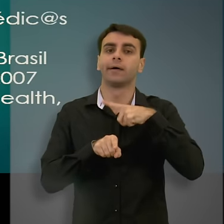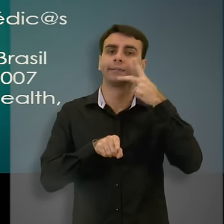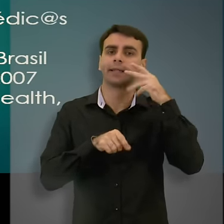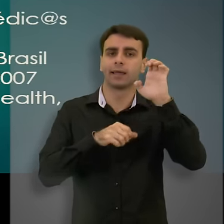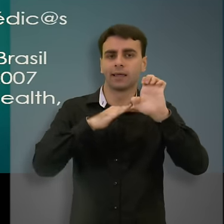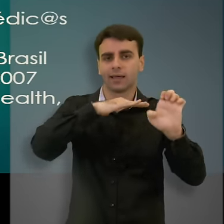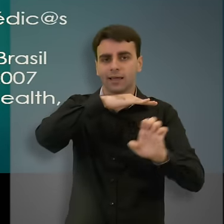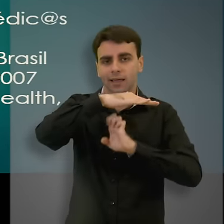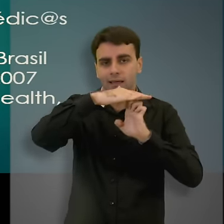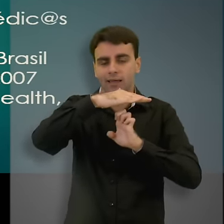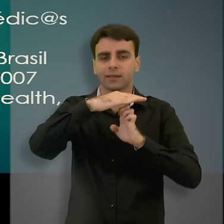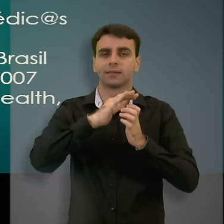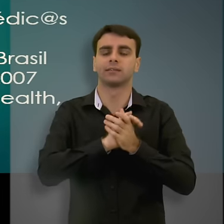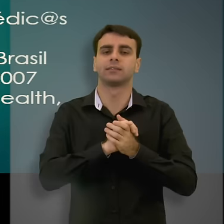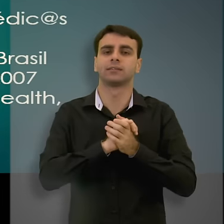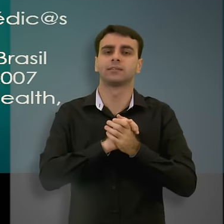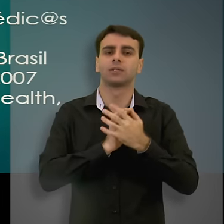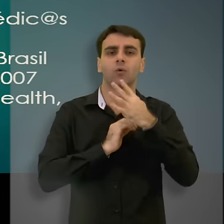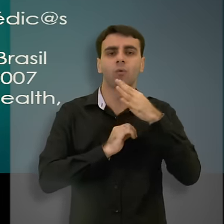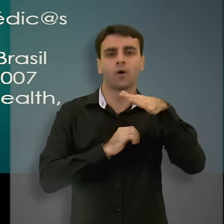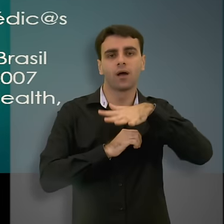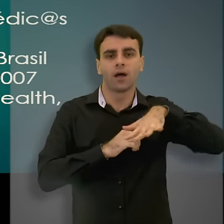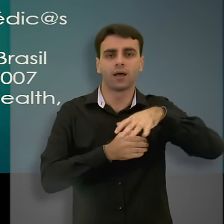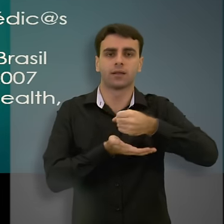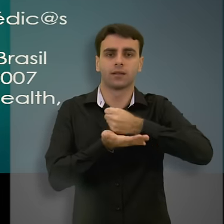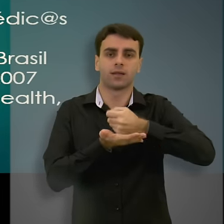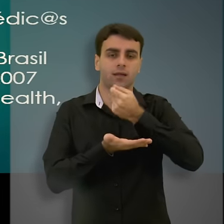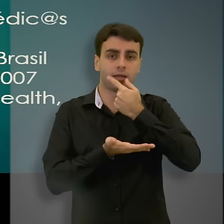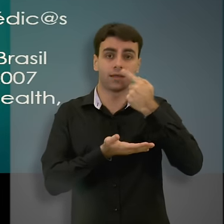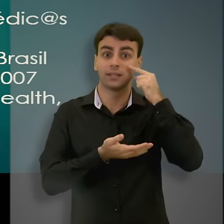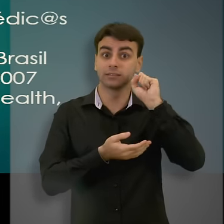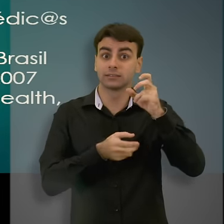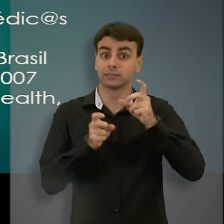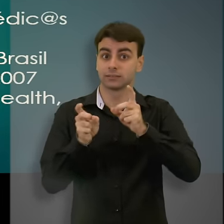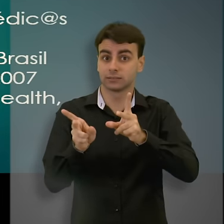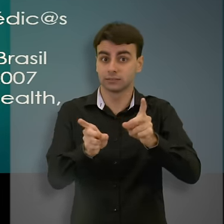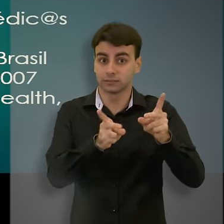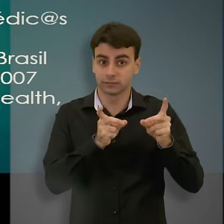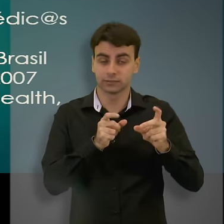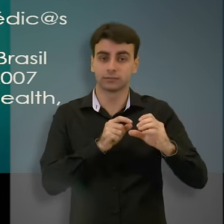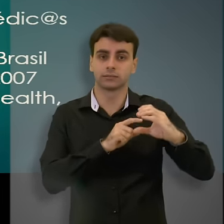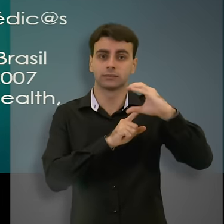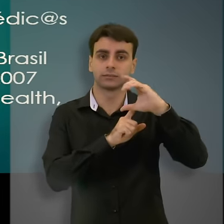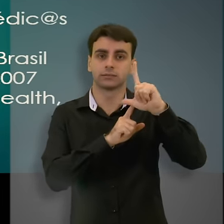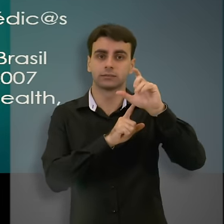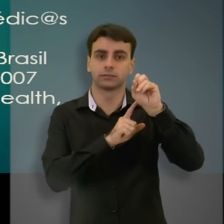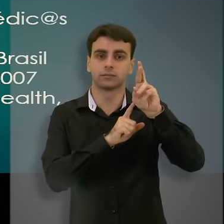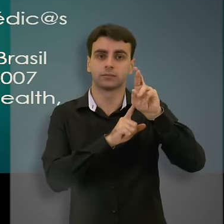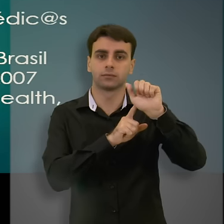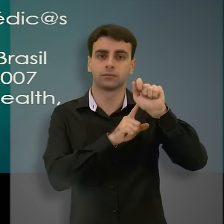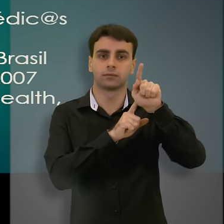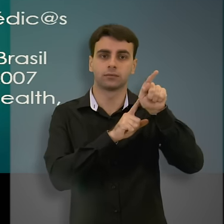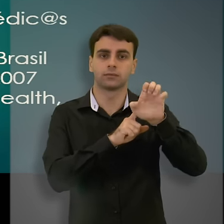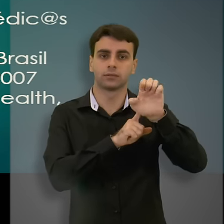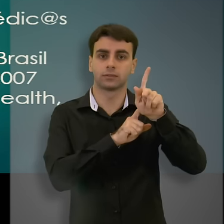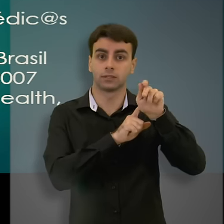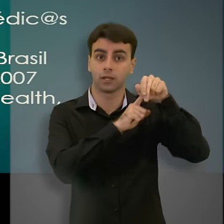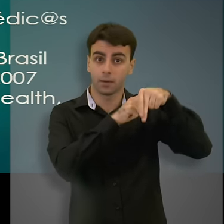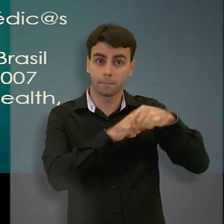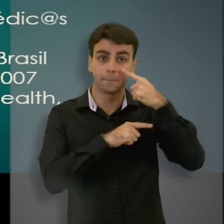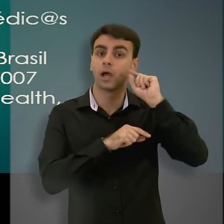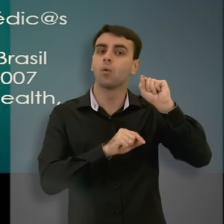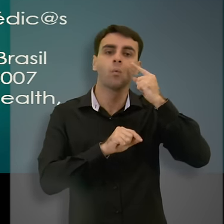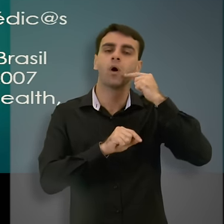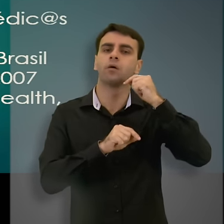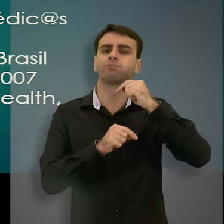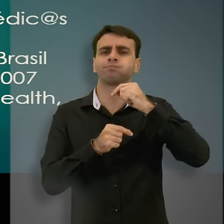empresa de consultoria na área de medicamentos. A venda de clonazepam no Brasil aumentou de 29 mil